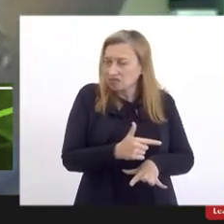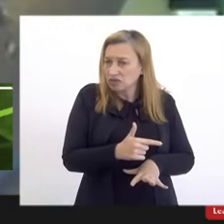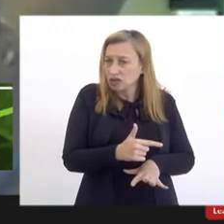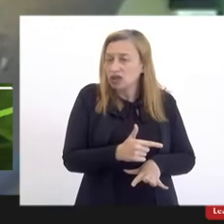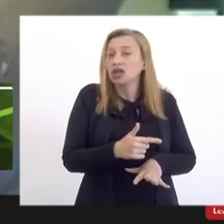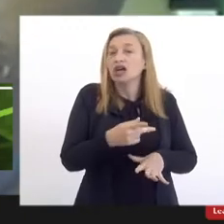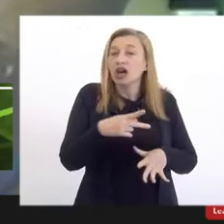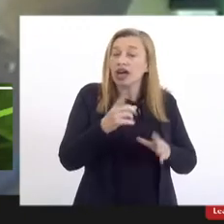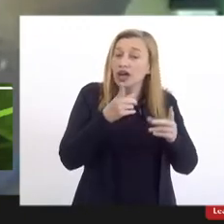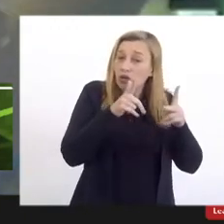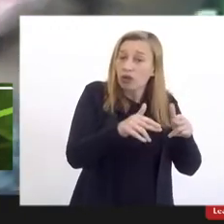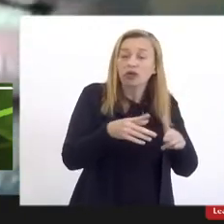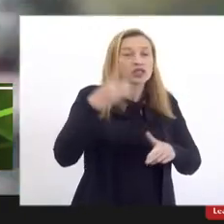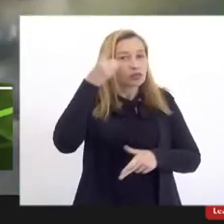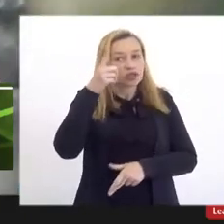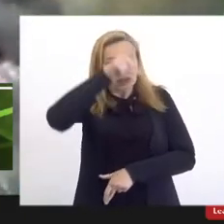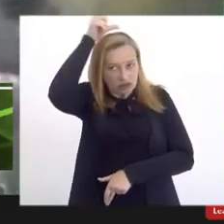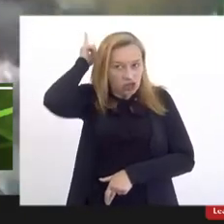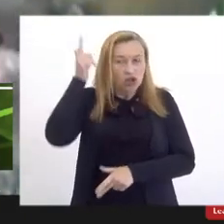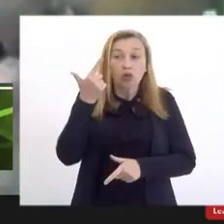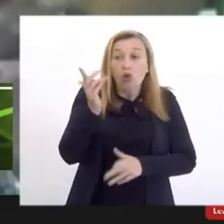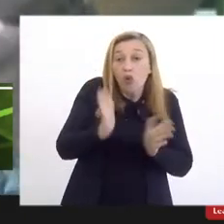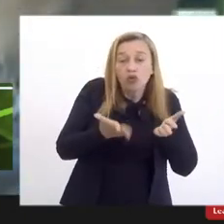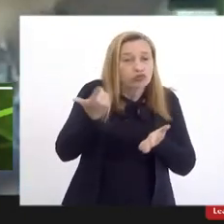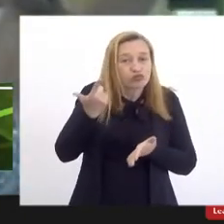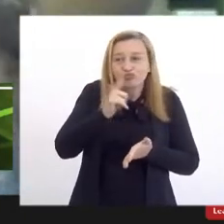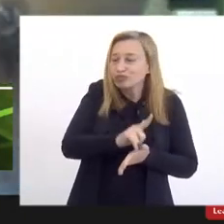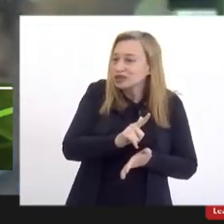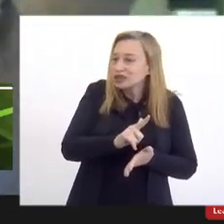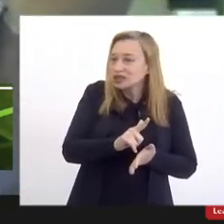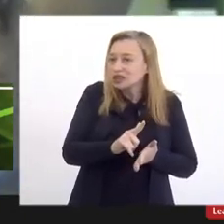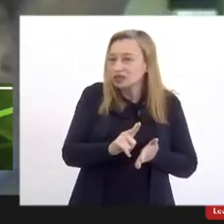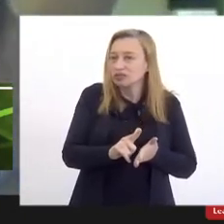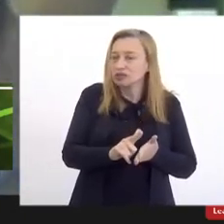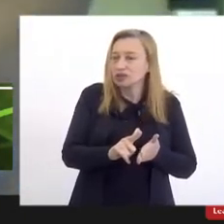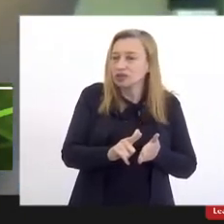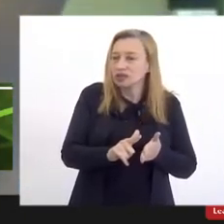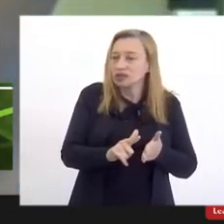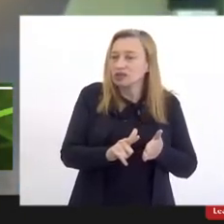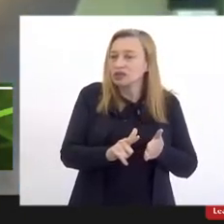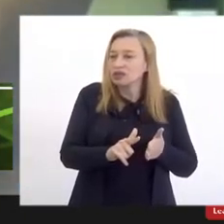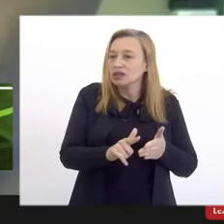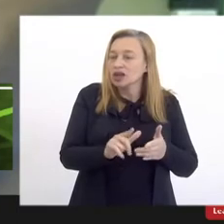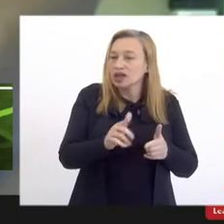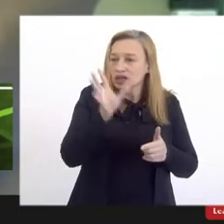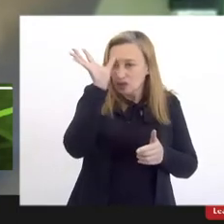Luiz Paulo falou, que hoje nós não conseguimos gastar, porque falta pessoal administrativo.